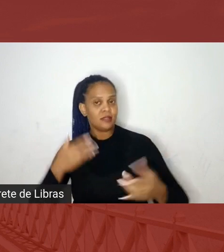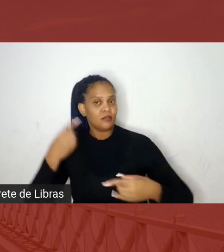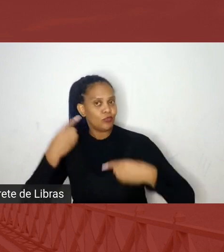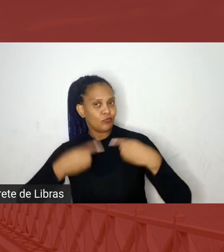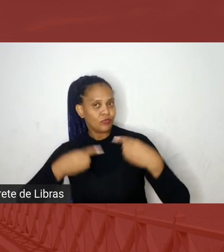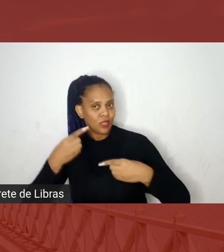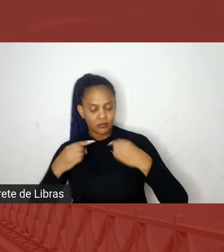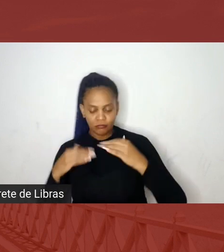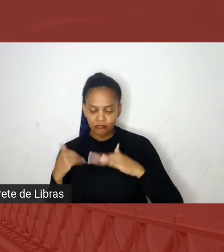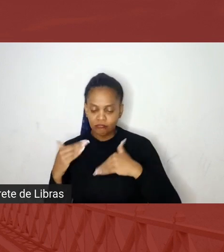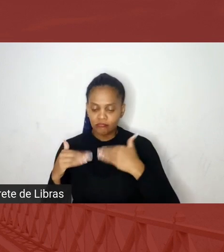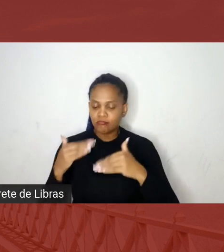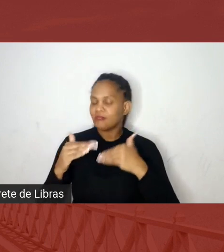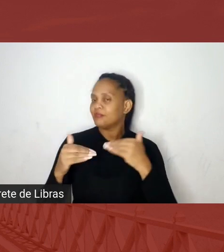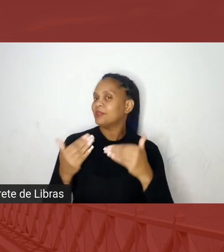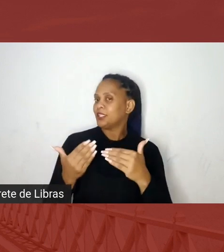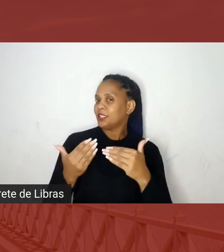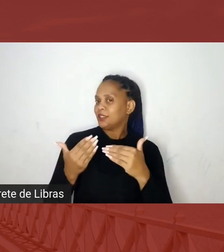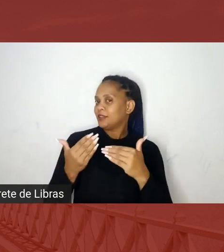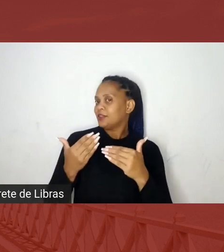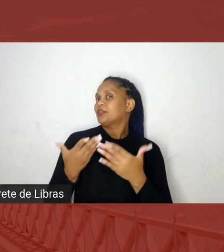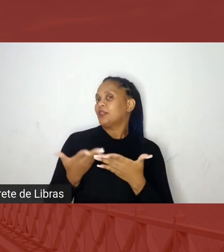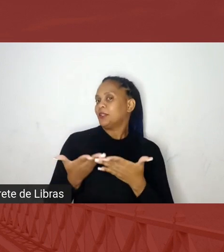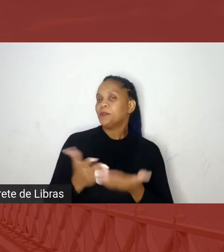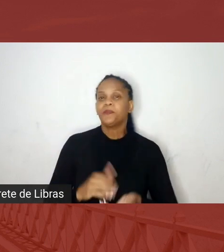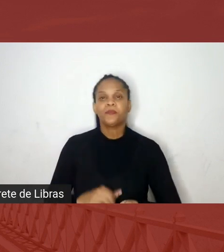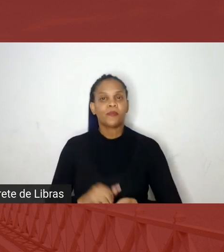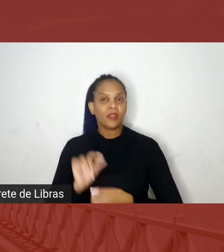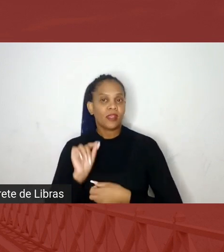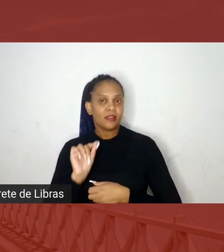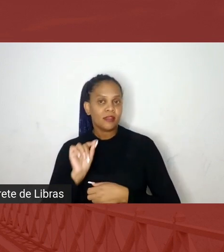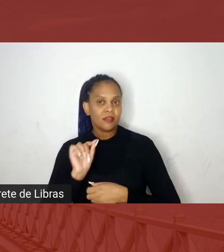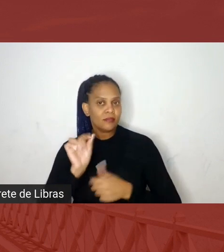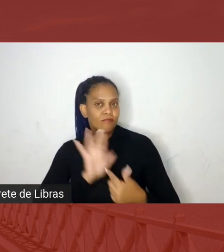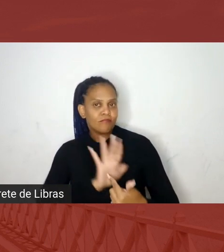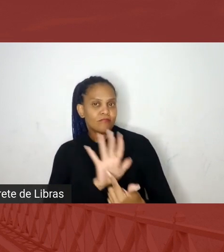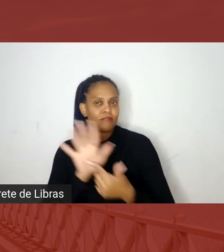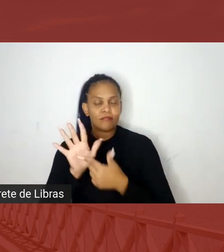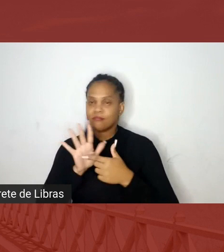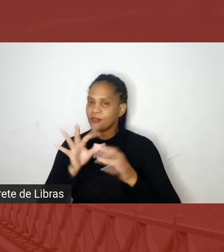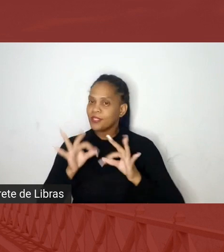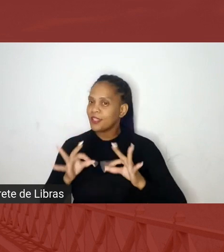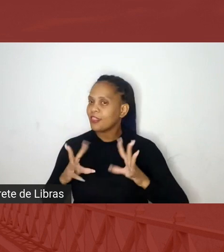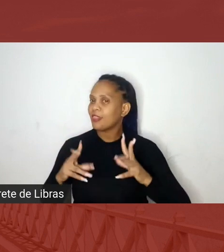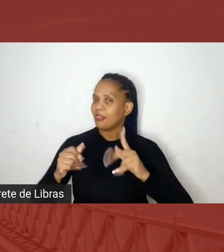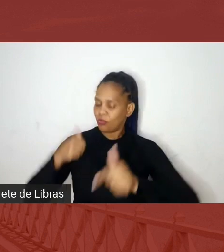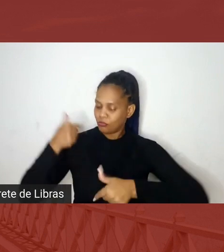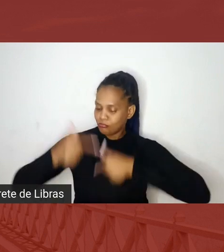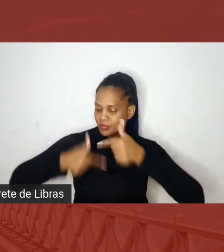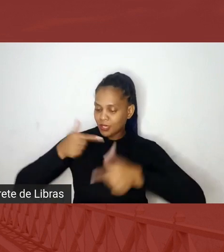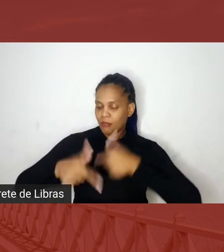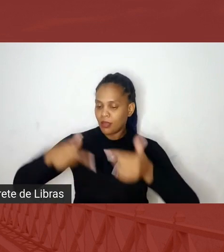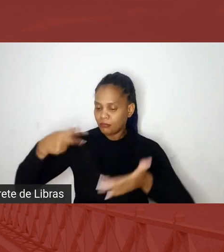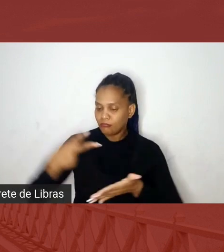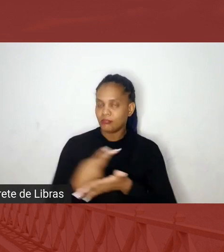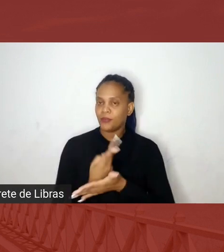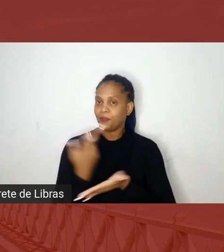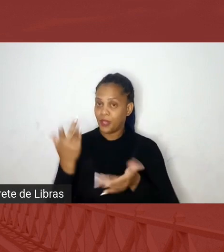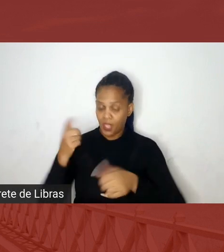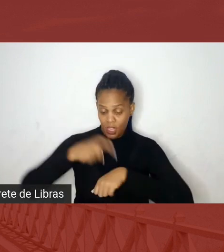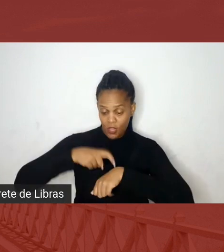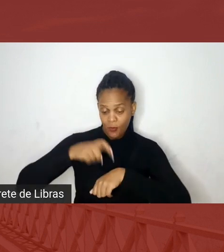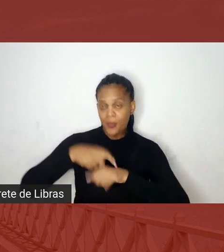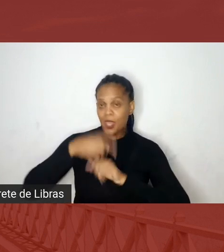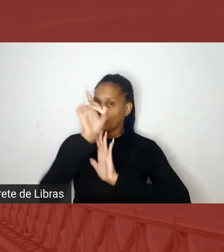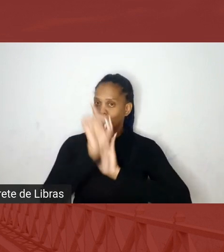nesse contexto e que refletem todo o trabalho realizado até o momento de direitos humanos na